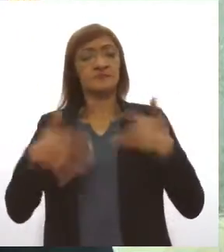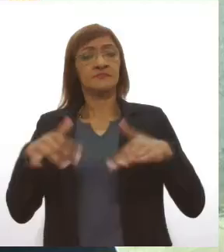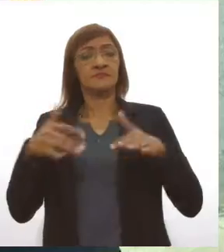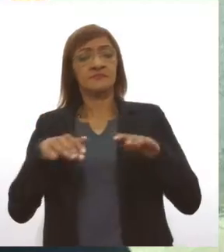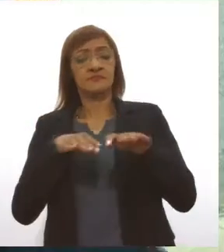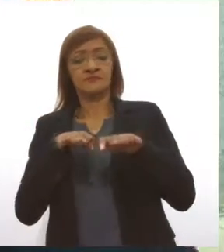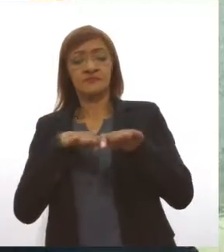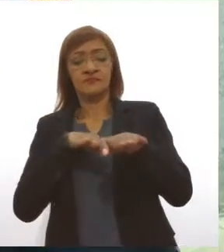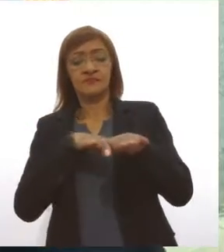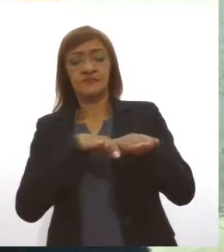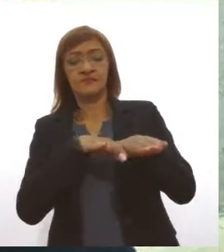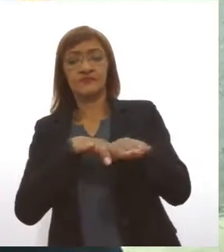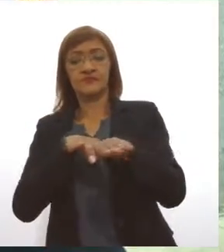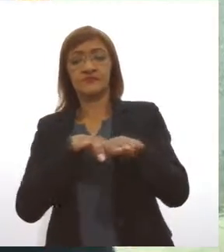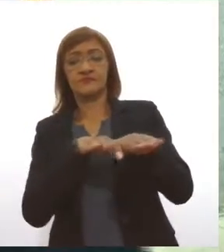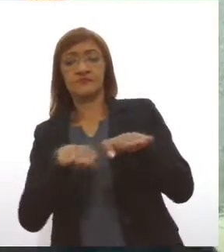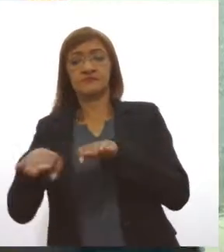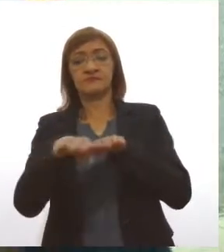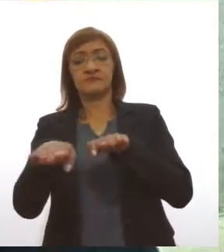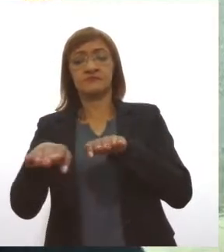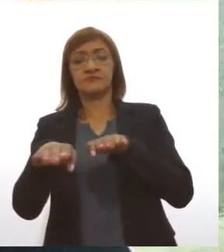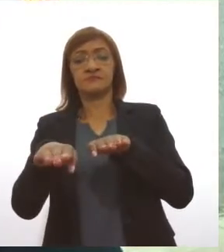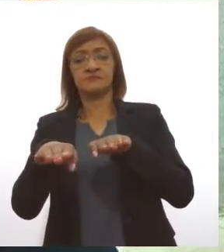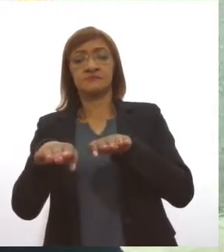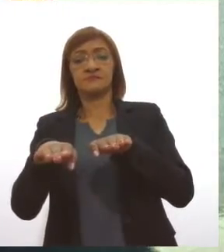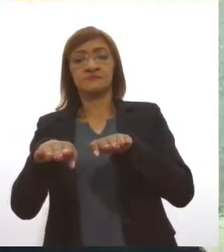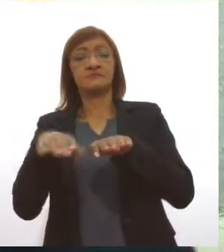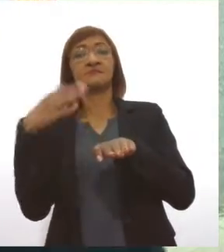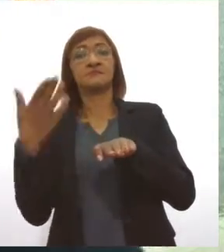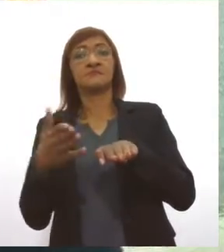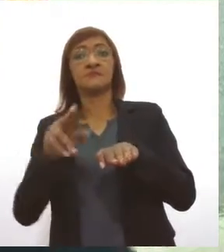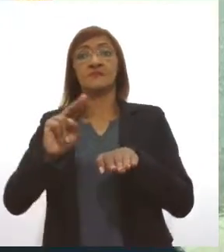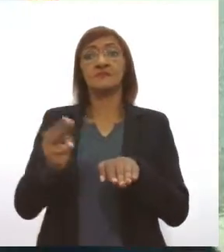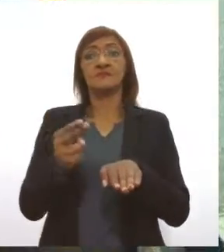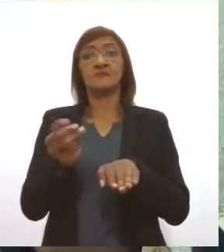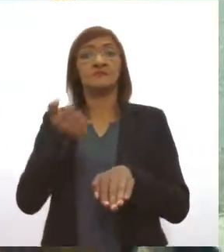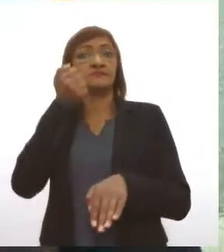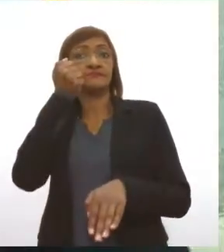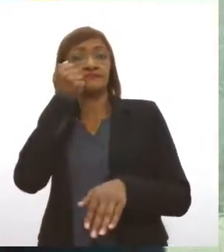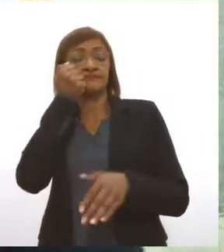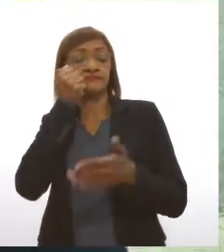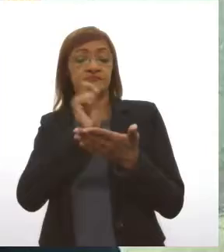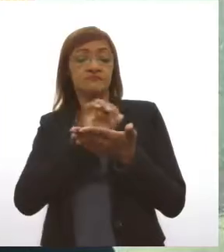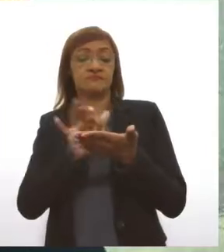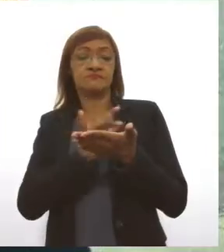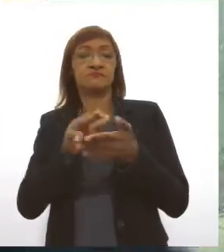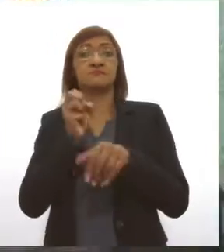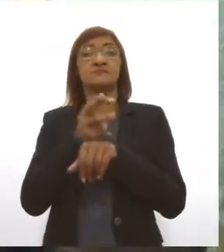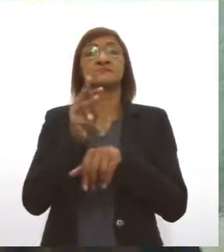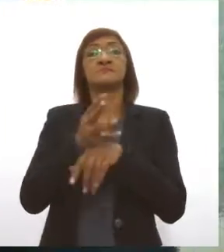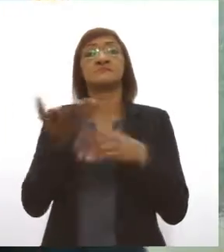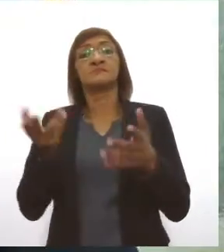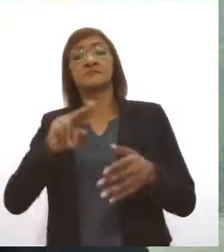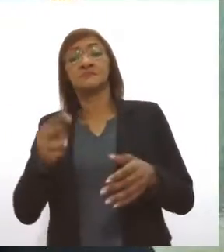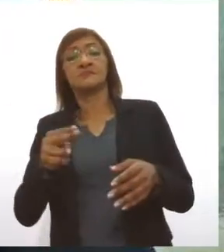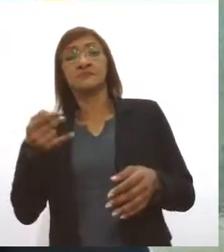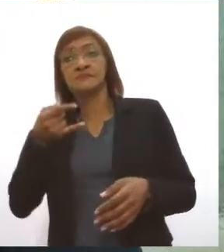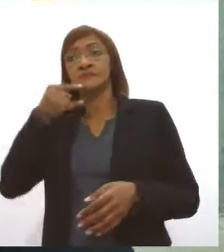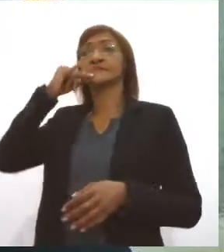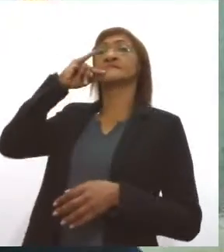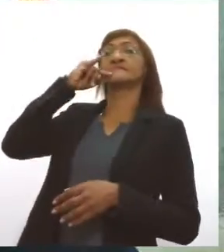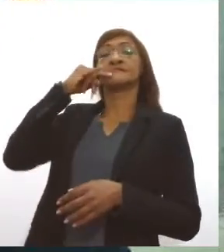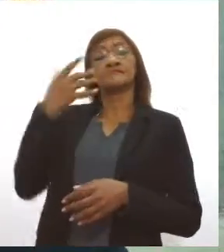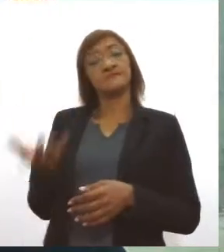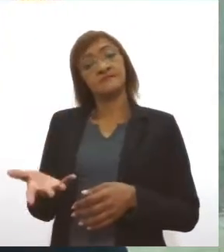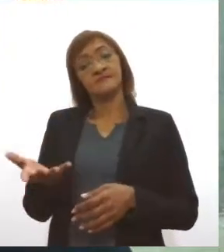ultrapassagem em local indevido, ele vai utilizar o celular ao volante, ele vai fazer o uso da bebida alcoólica, vai acelerar